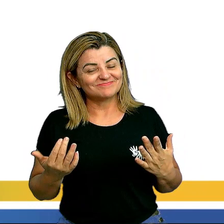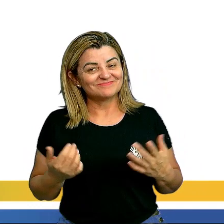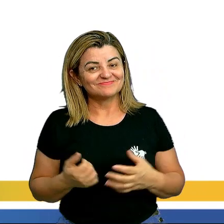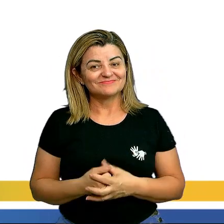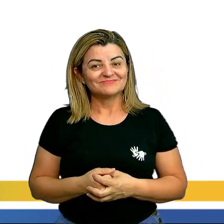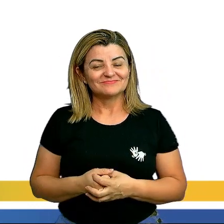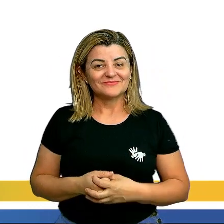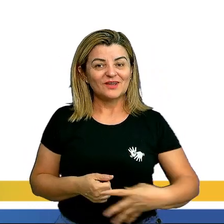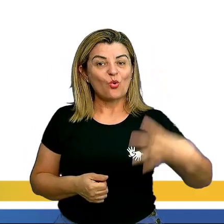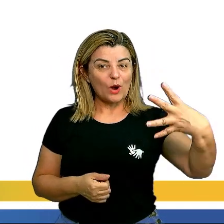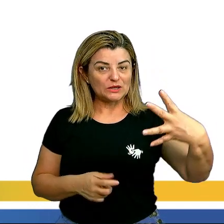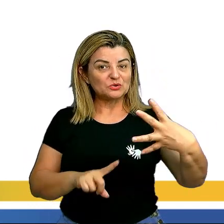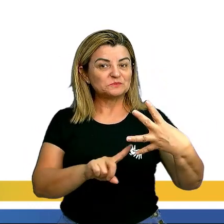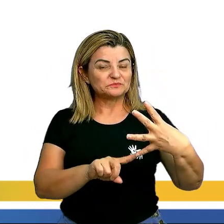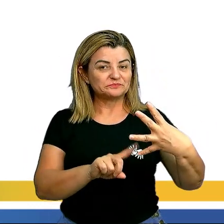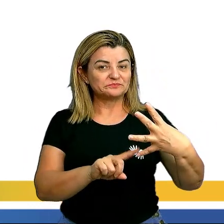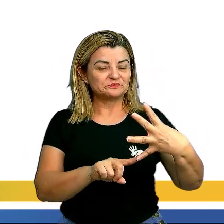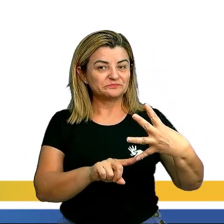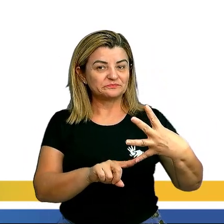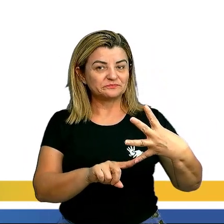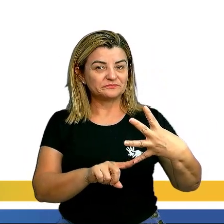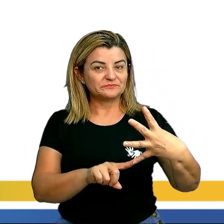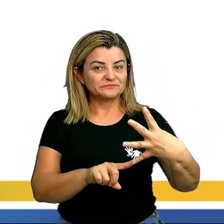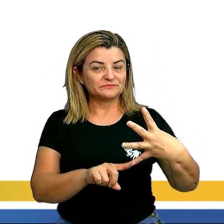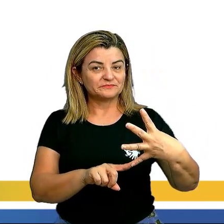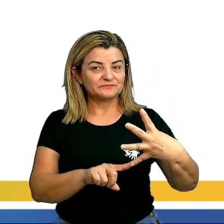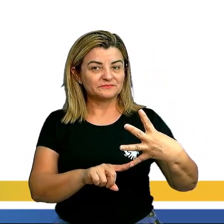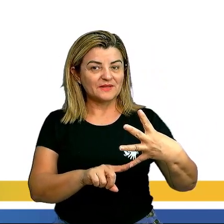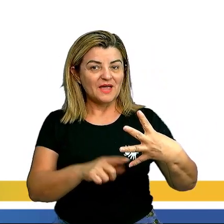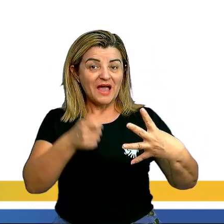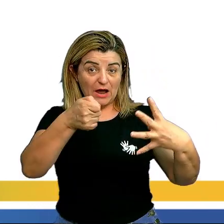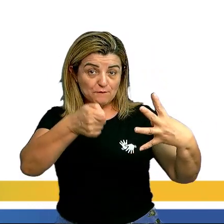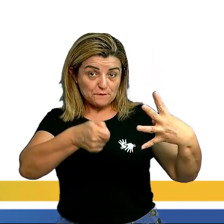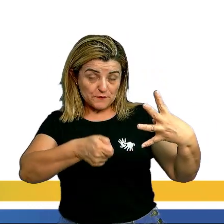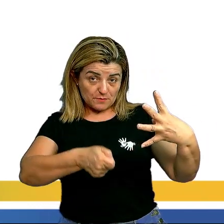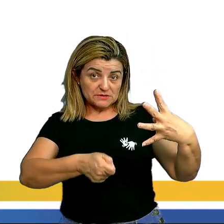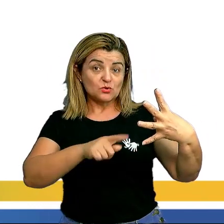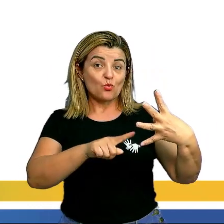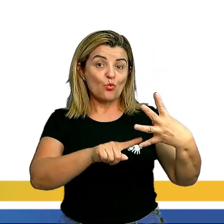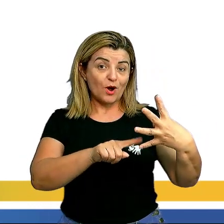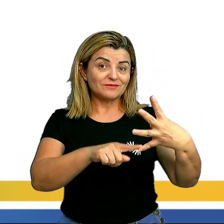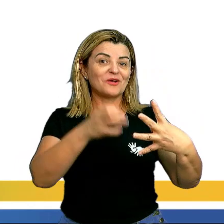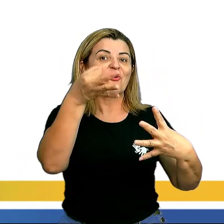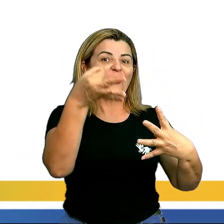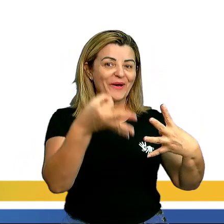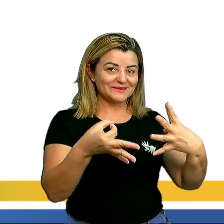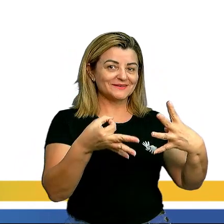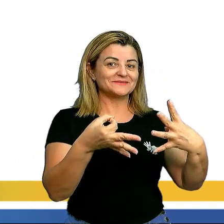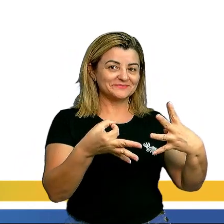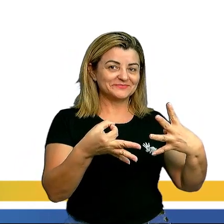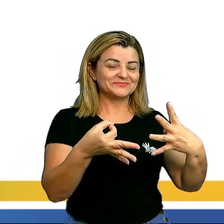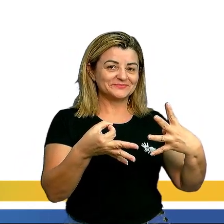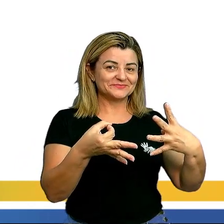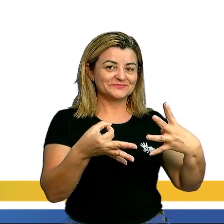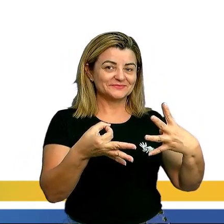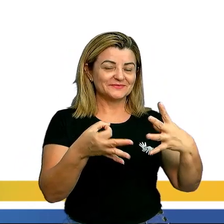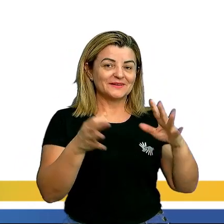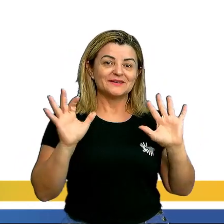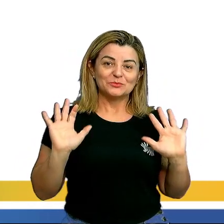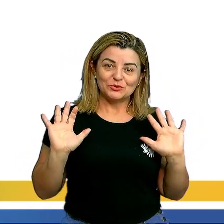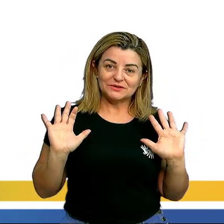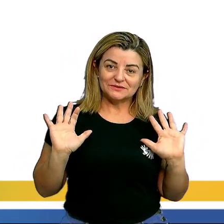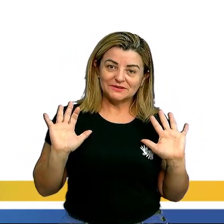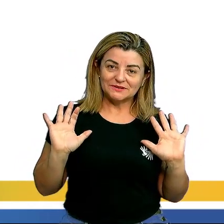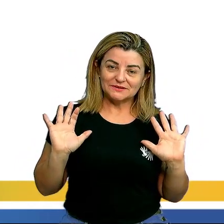E 4, né? A afirmação 4 está correta. Então,